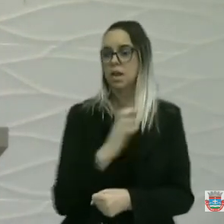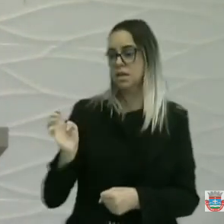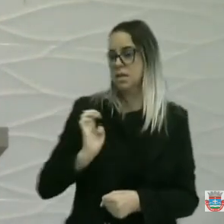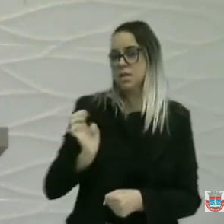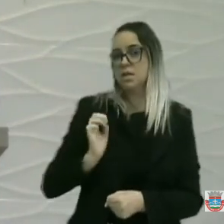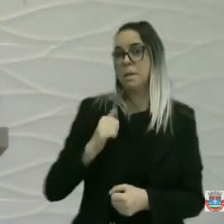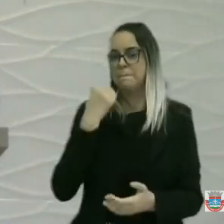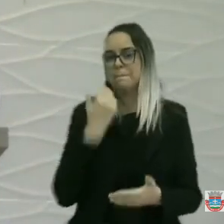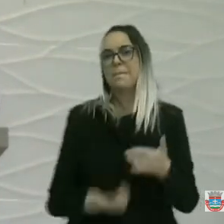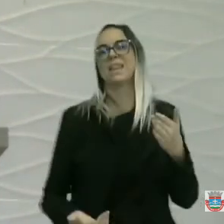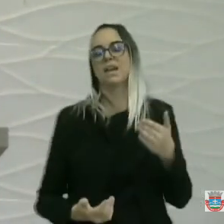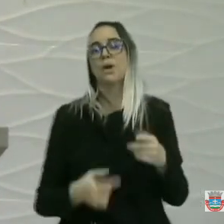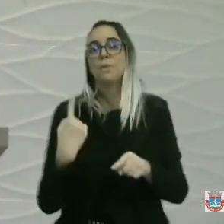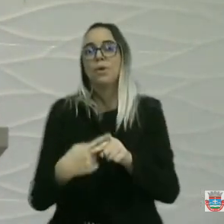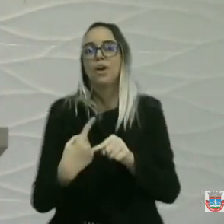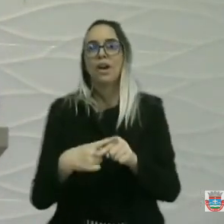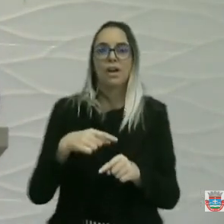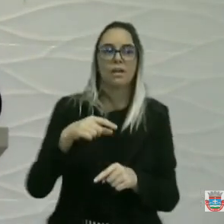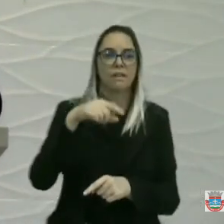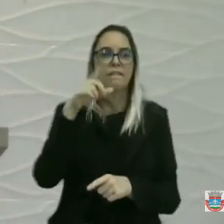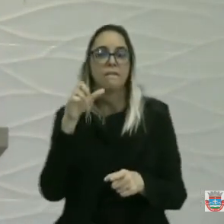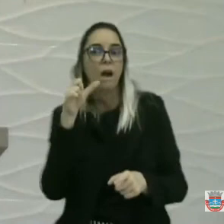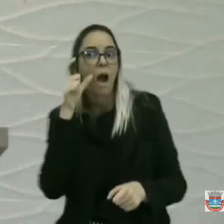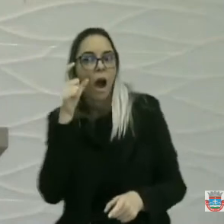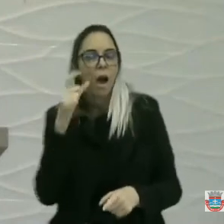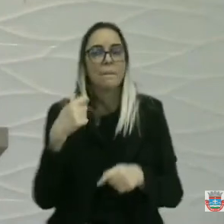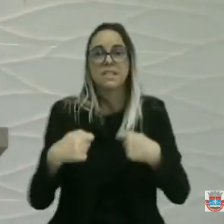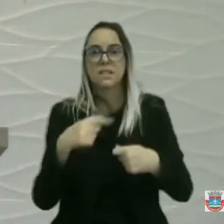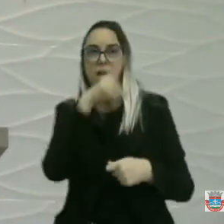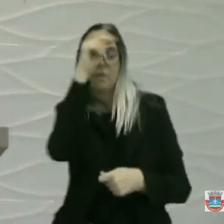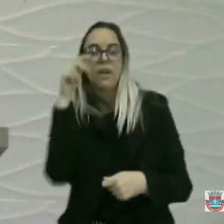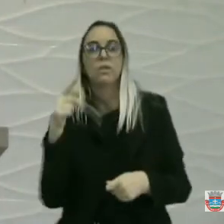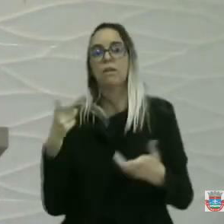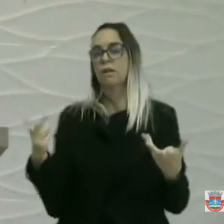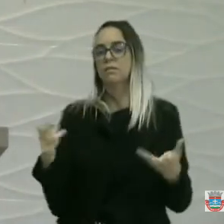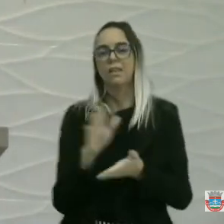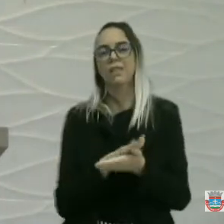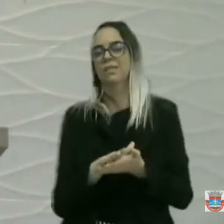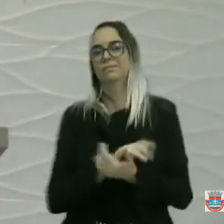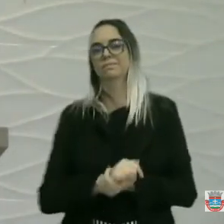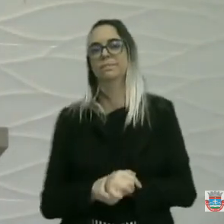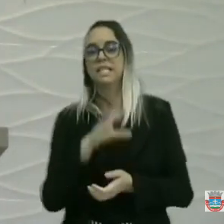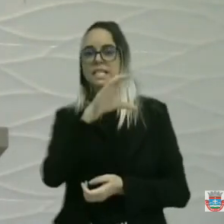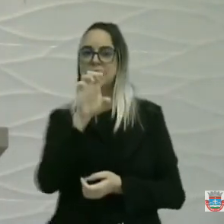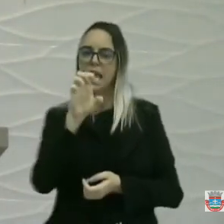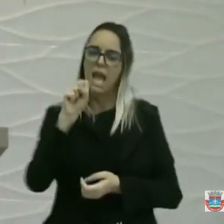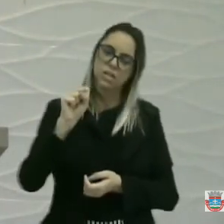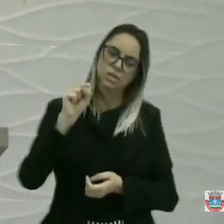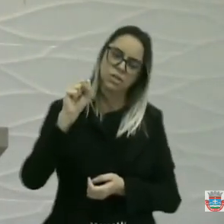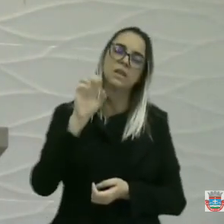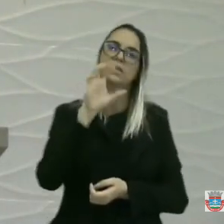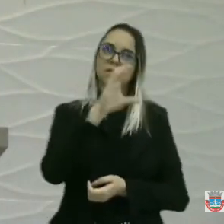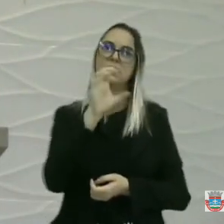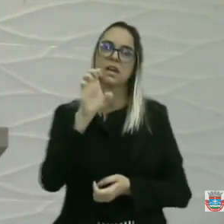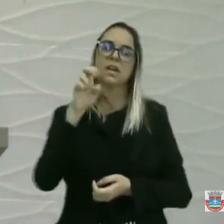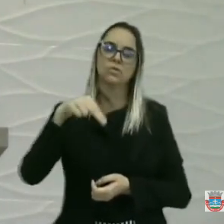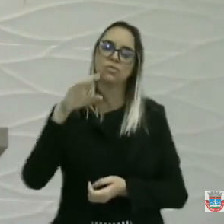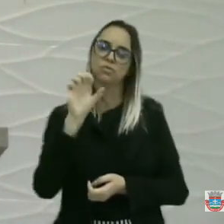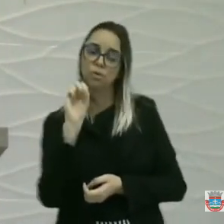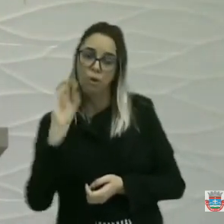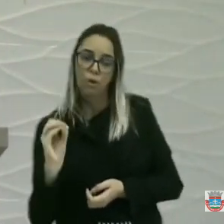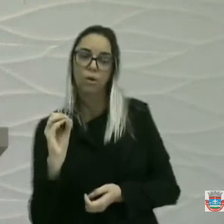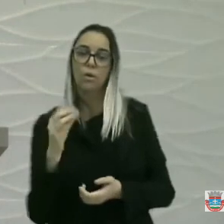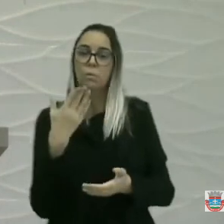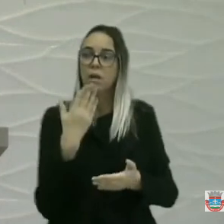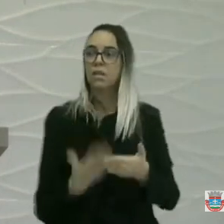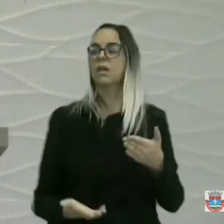prefeito fiscalizar um censo. Por falta de apoiar o censo. Perdemos 12 mil habitantes. Perdeu dois